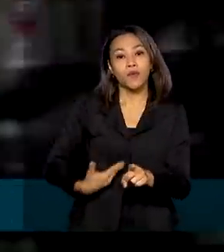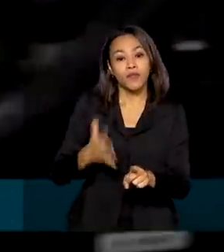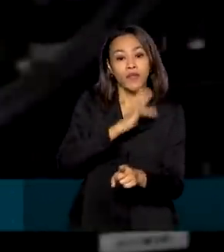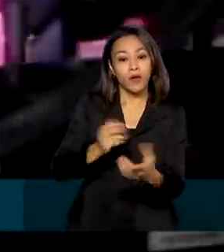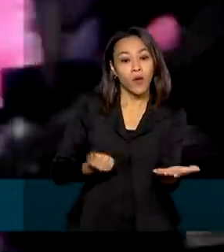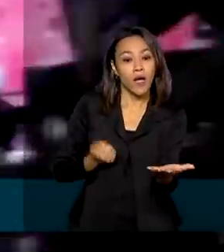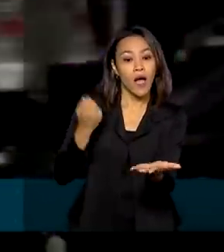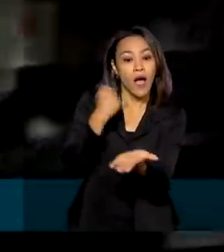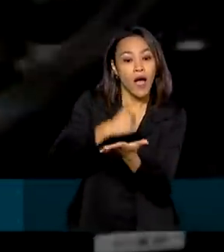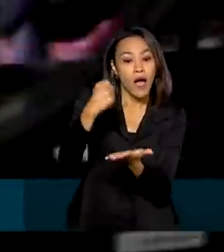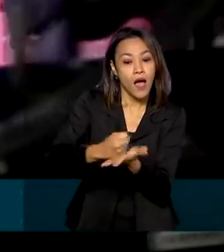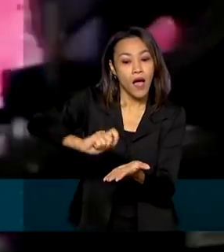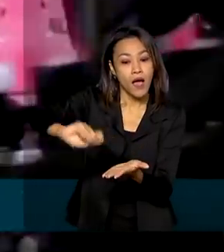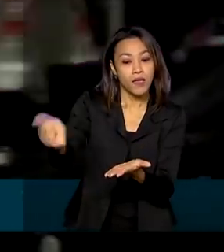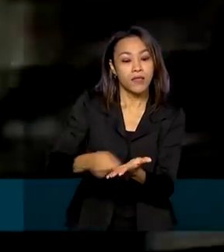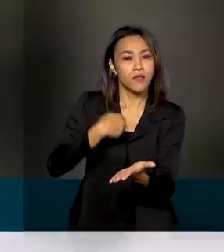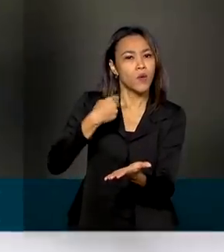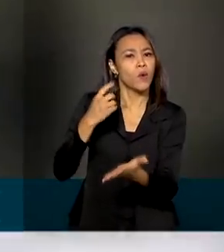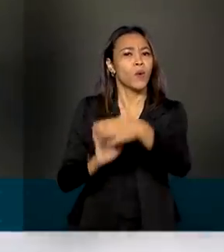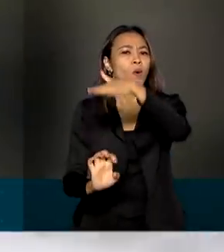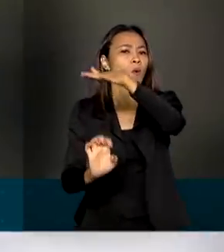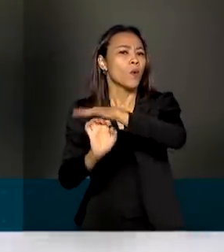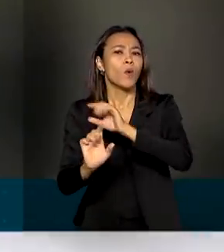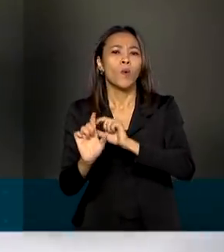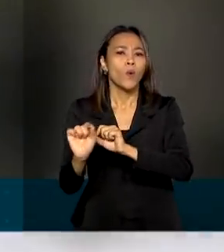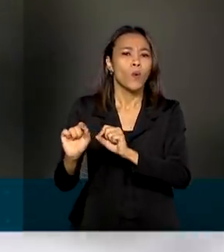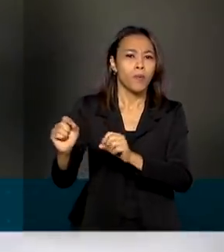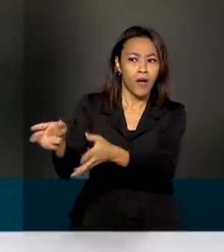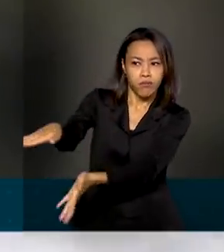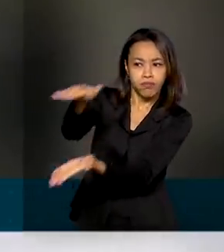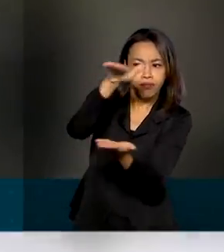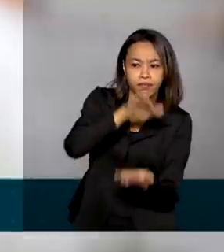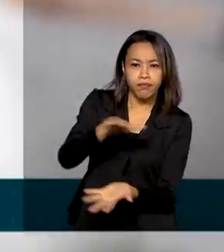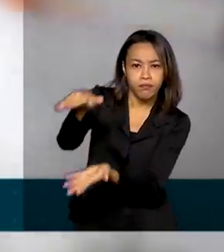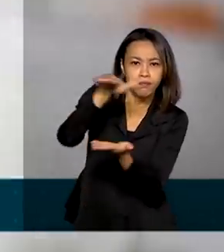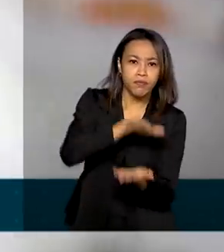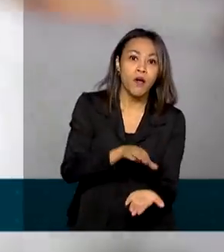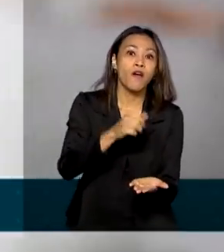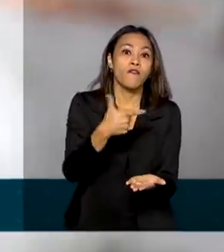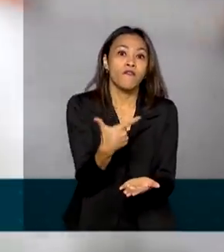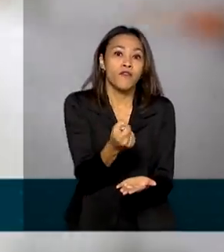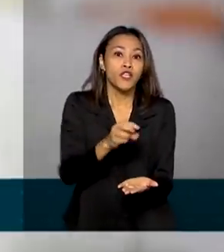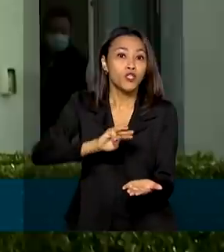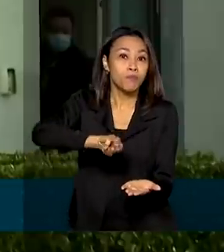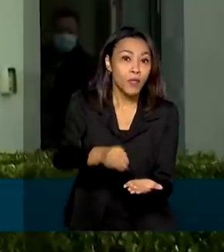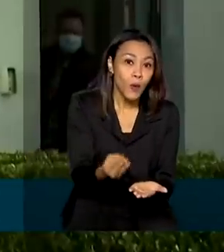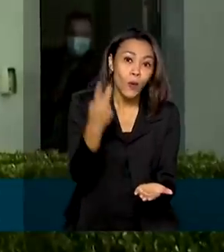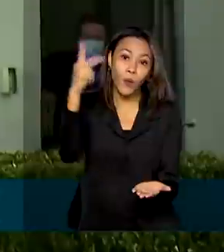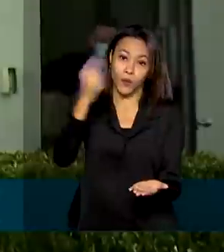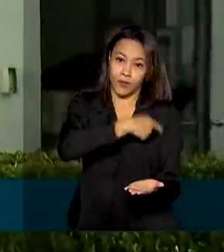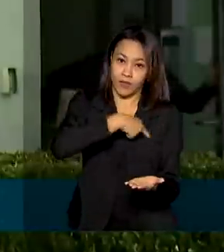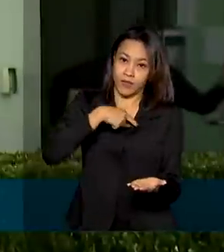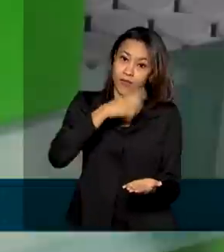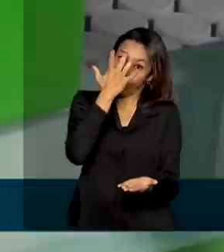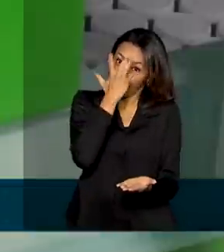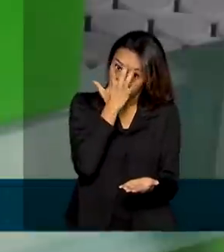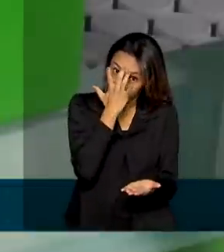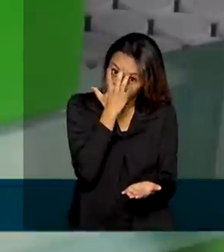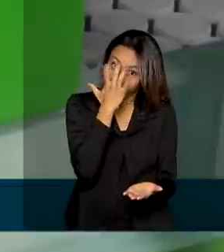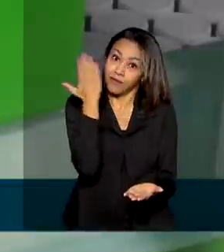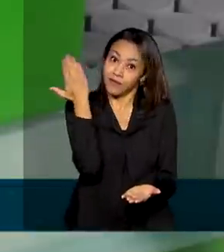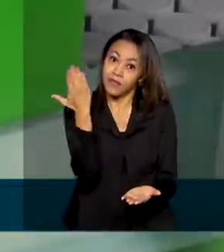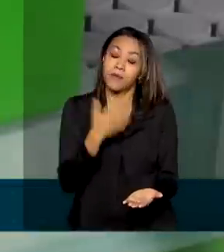laboratório Precisa Medicamentos para a produção de 20 milhões de doses da vacina indiana Covaxin, da BioNTech.